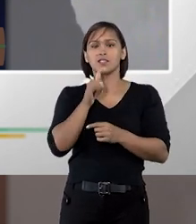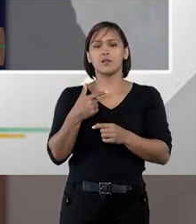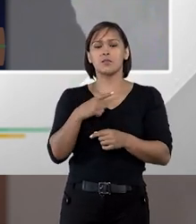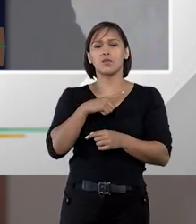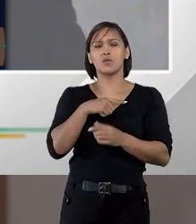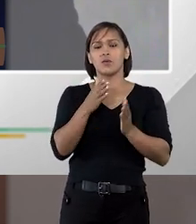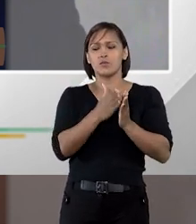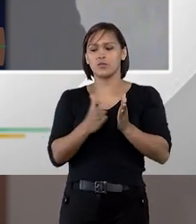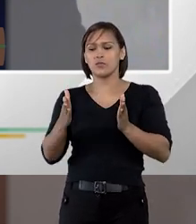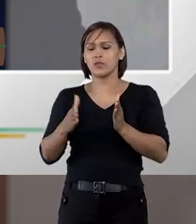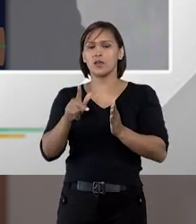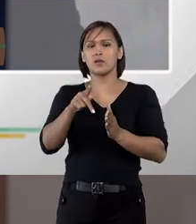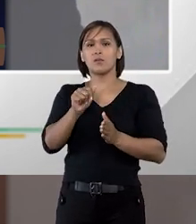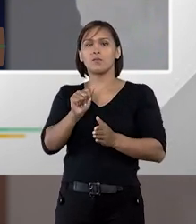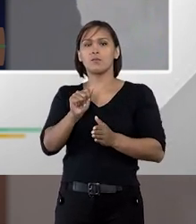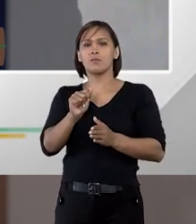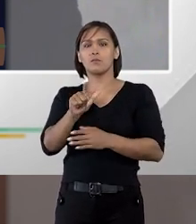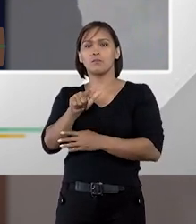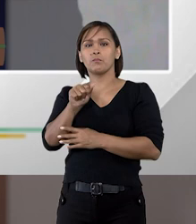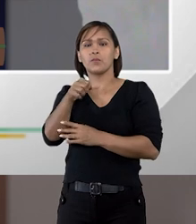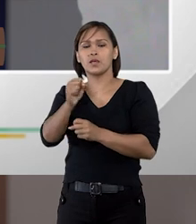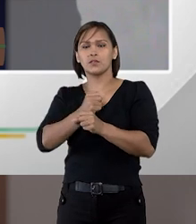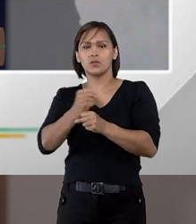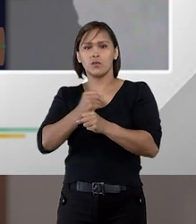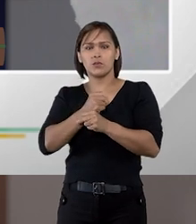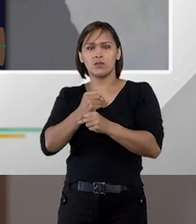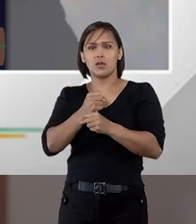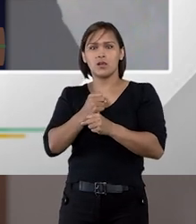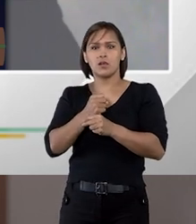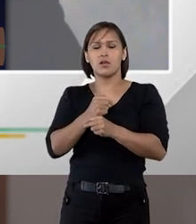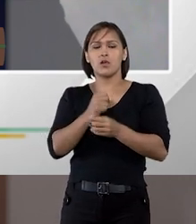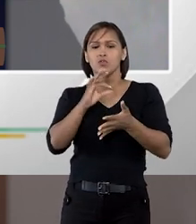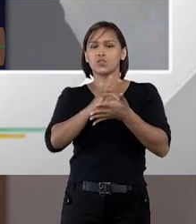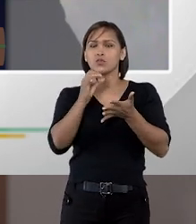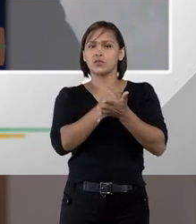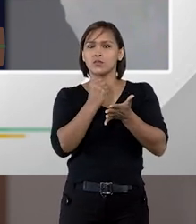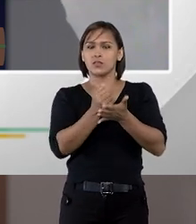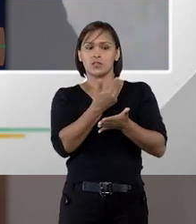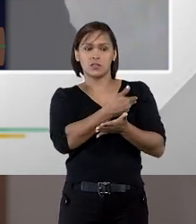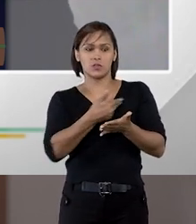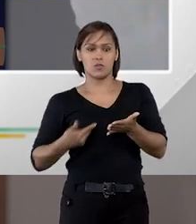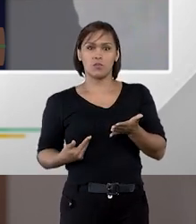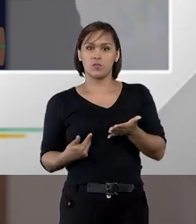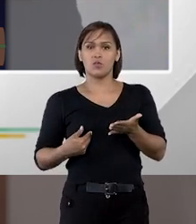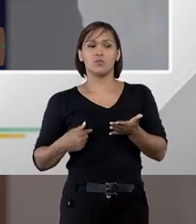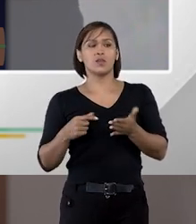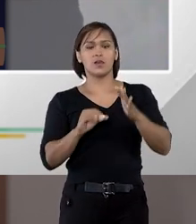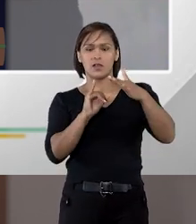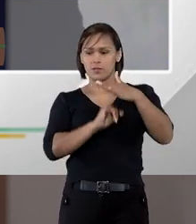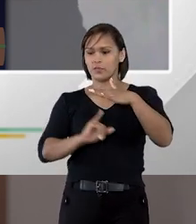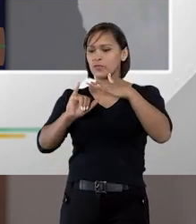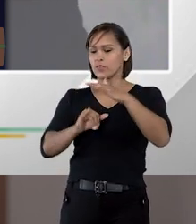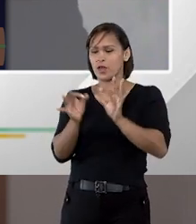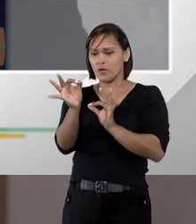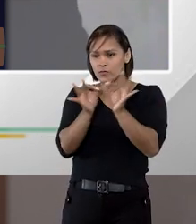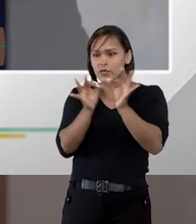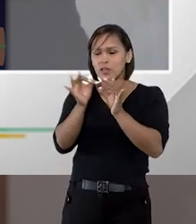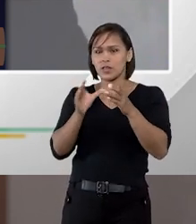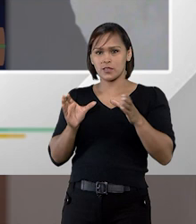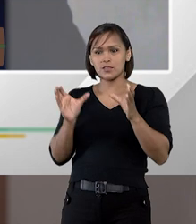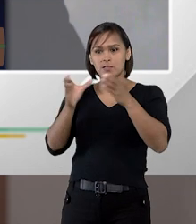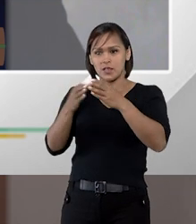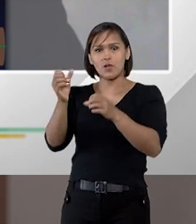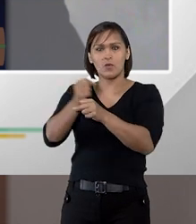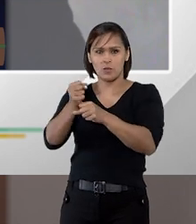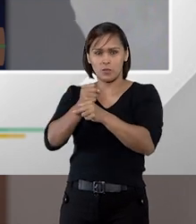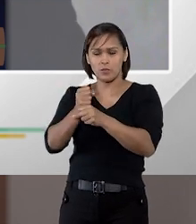quando prevê o plano nacional, ou, perdão, o plano anual, o plano anual de contratação pública, cada entidade vai organizar, então,